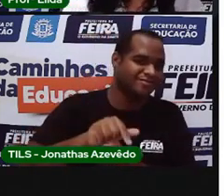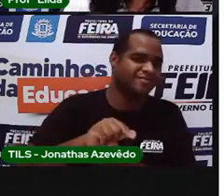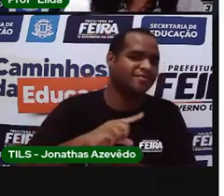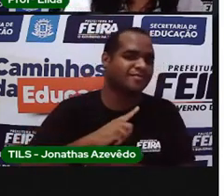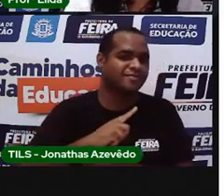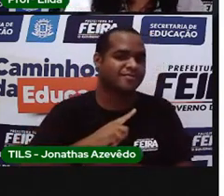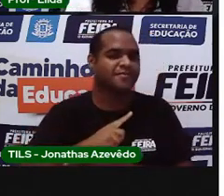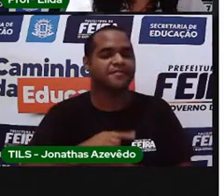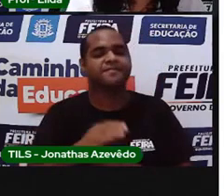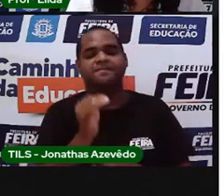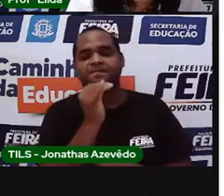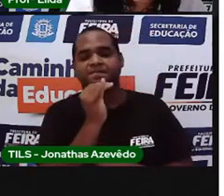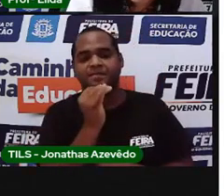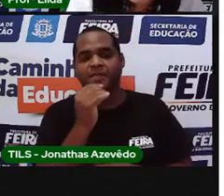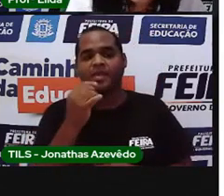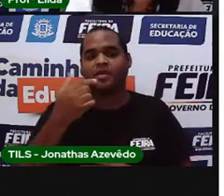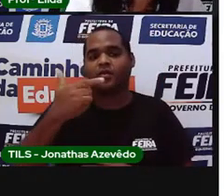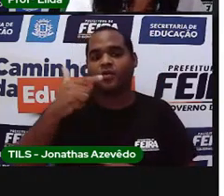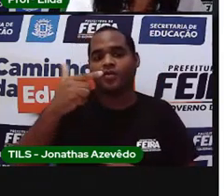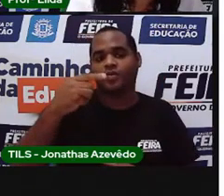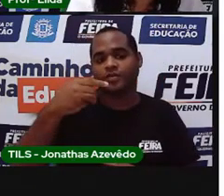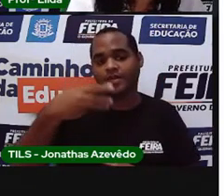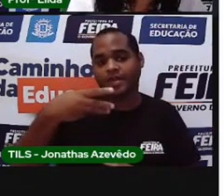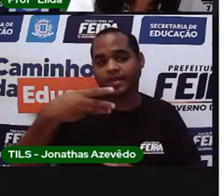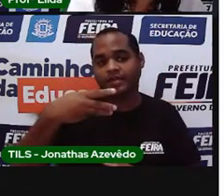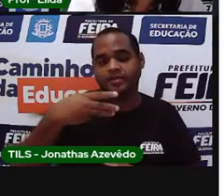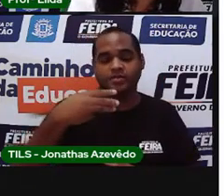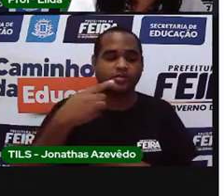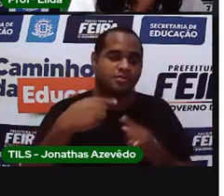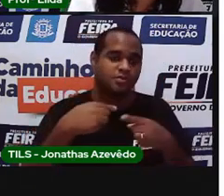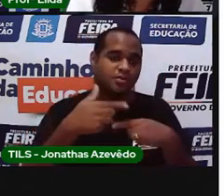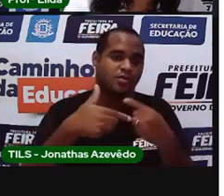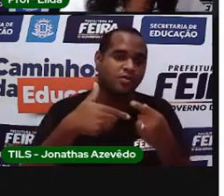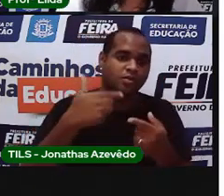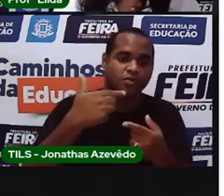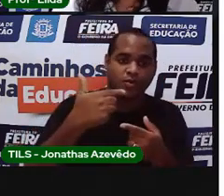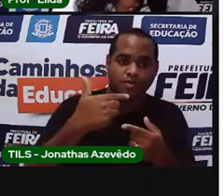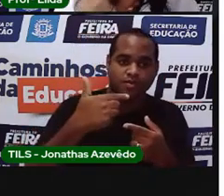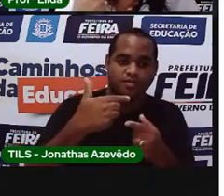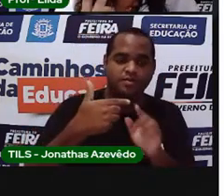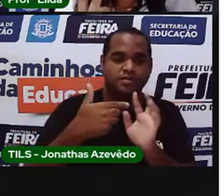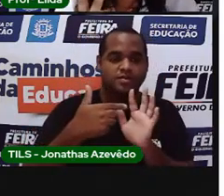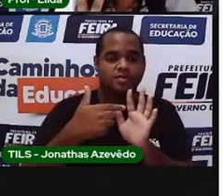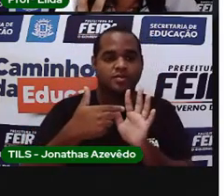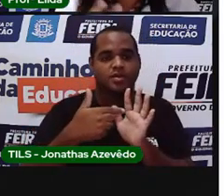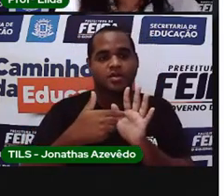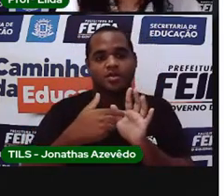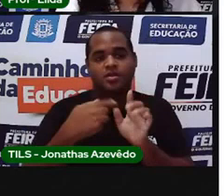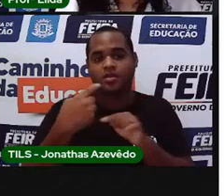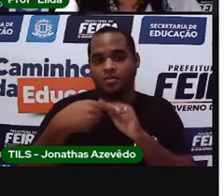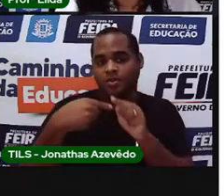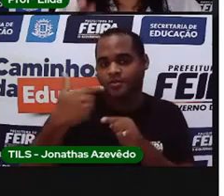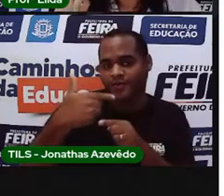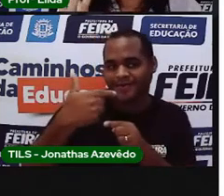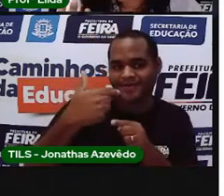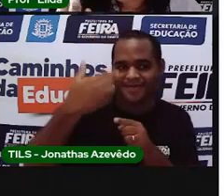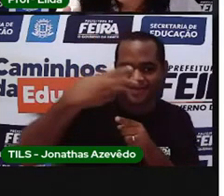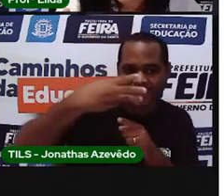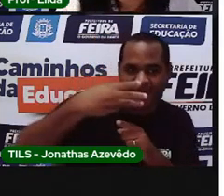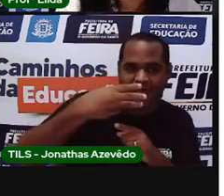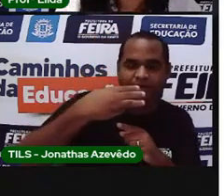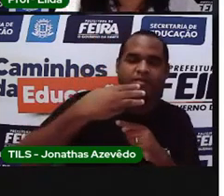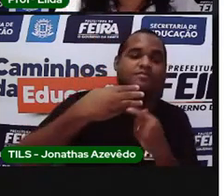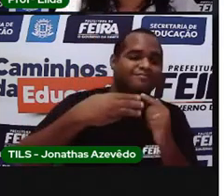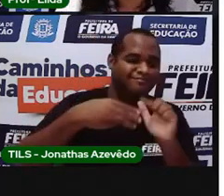Se o número três é depois do número dois, depois do segundo, virá o